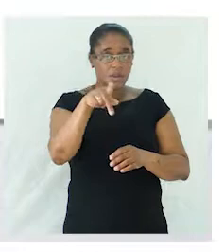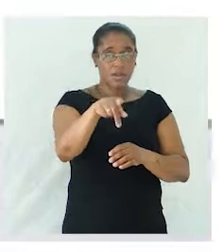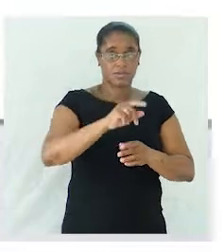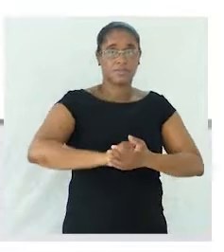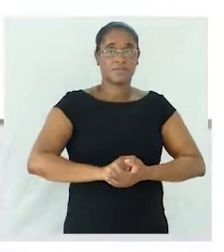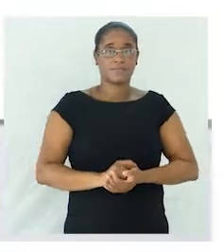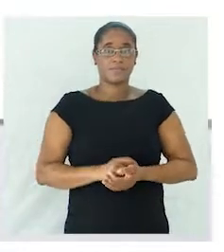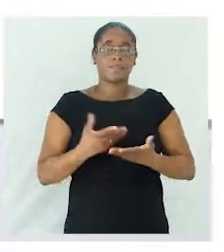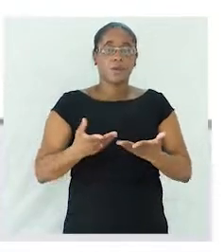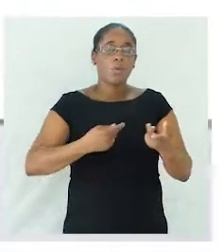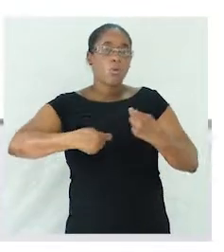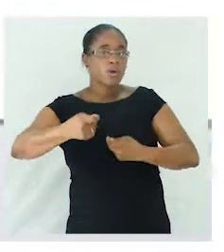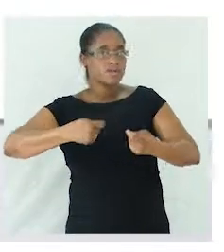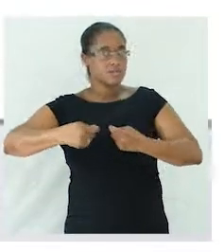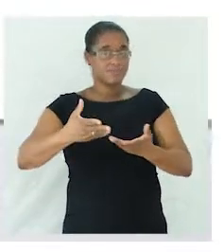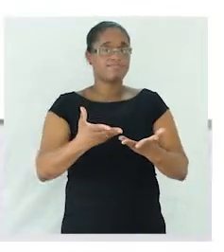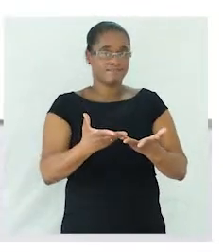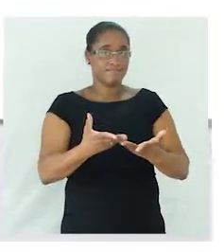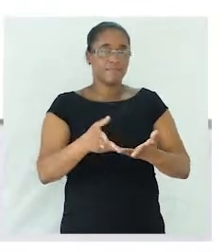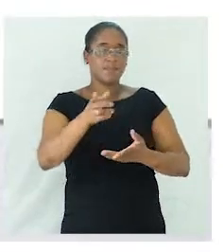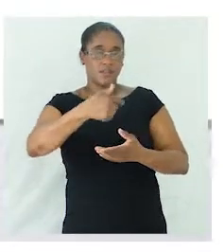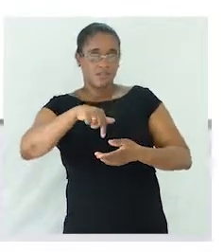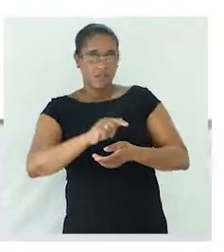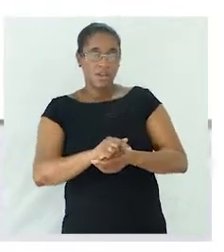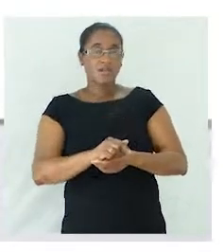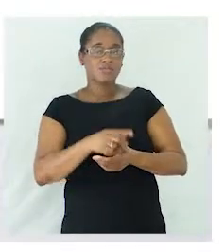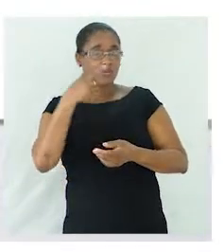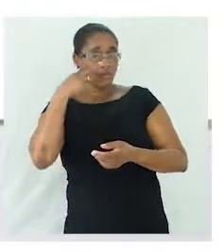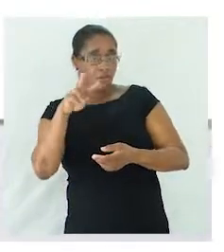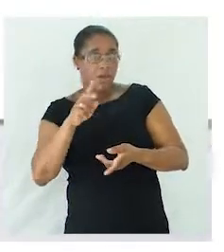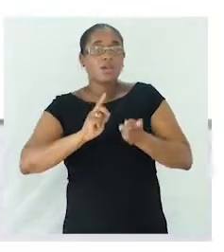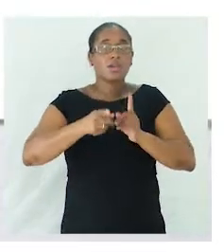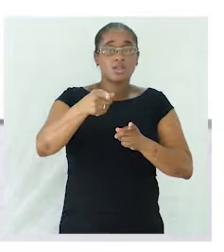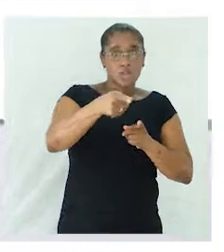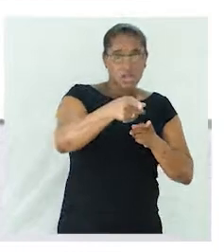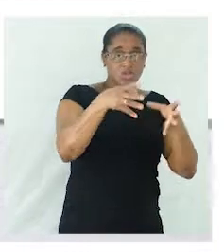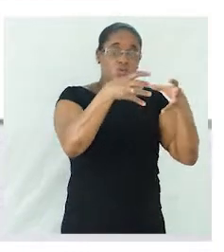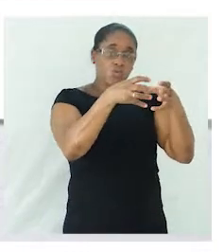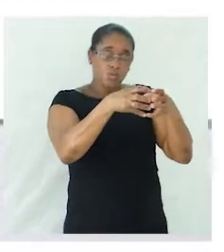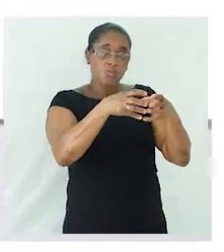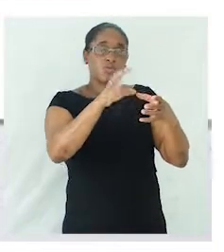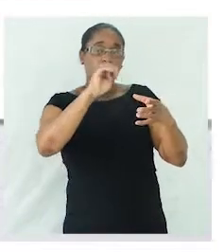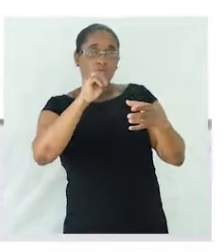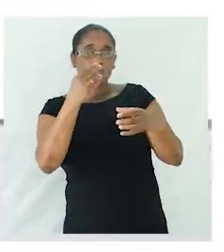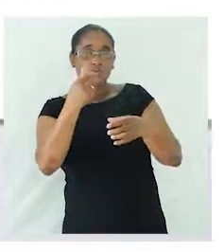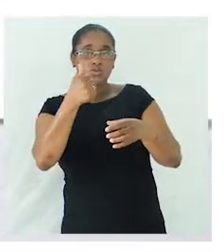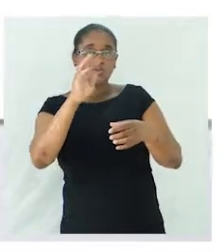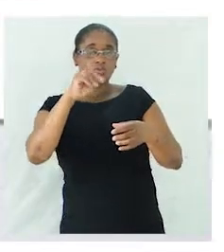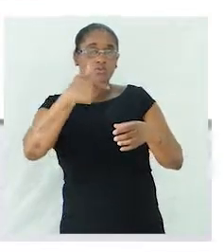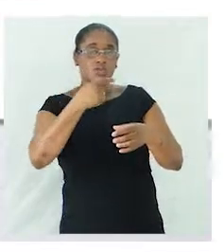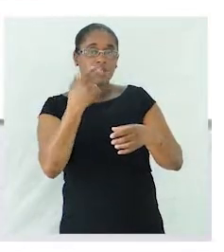Então, organizando, vamos ver que desse grupo os substantivos próprios são